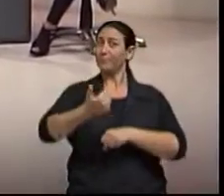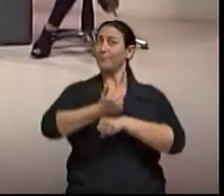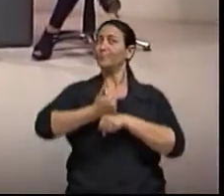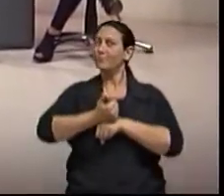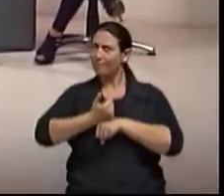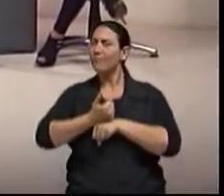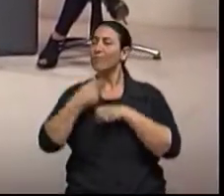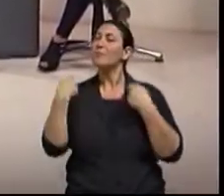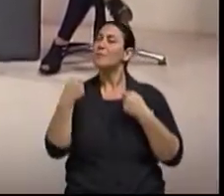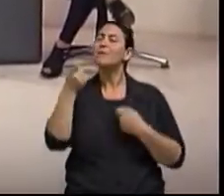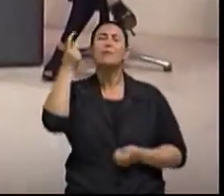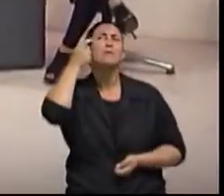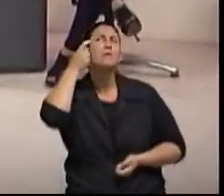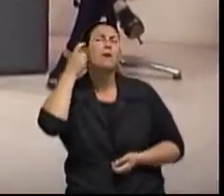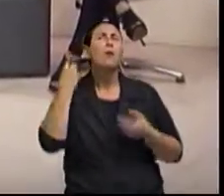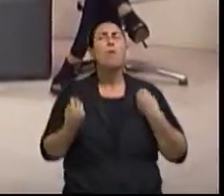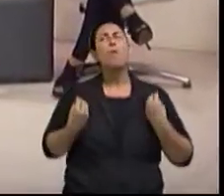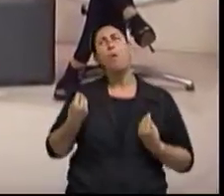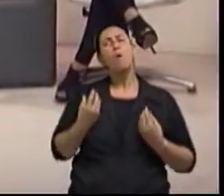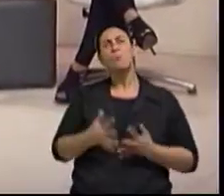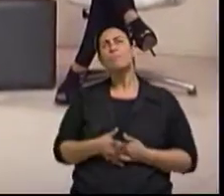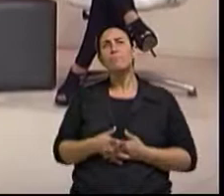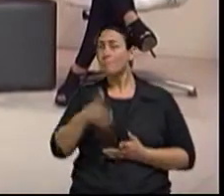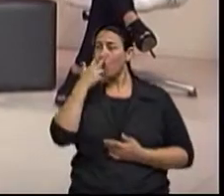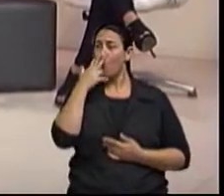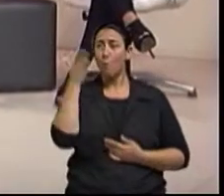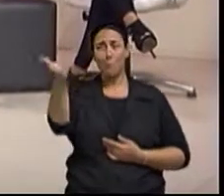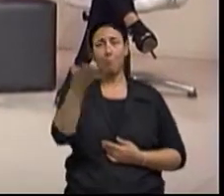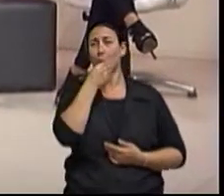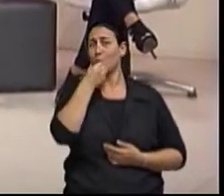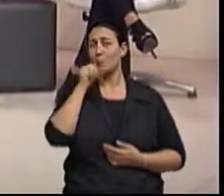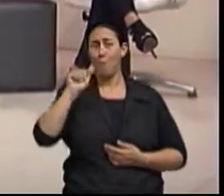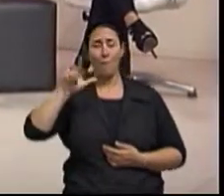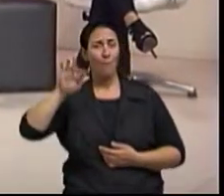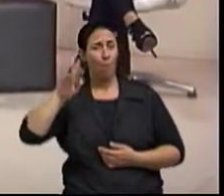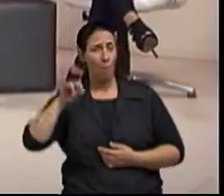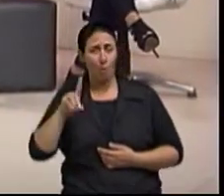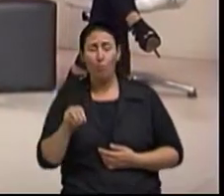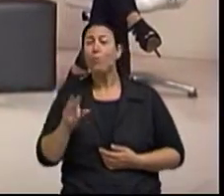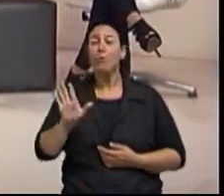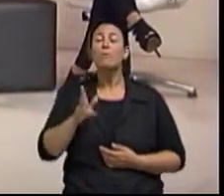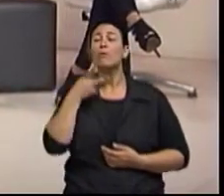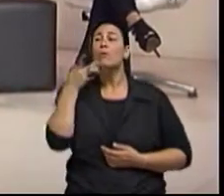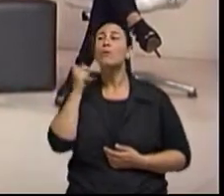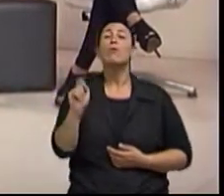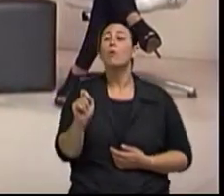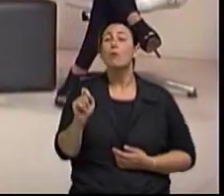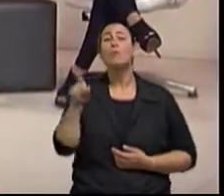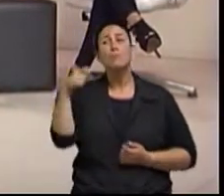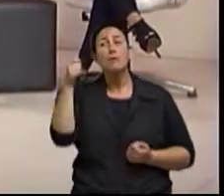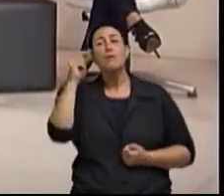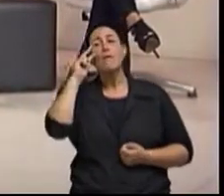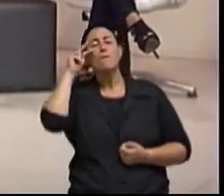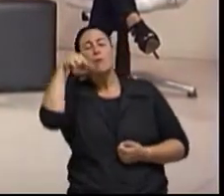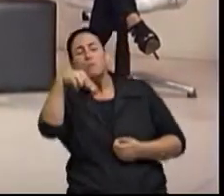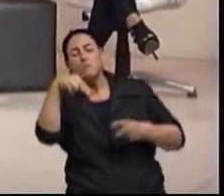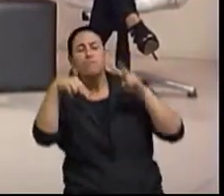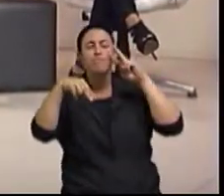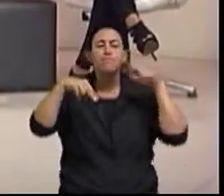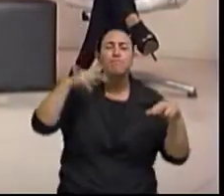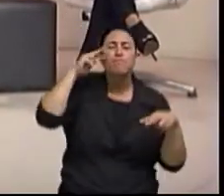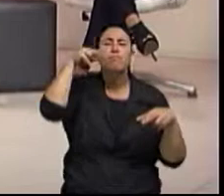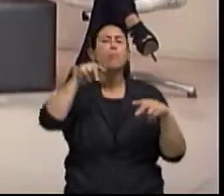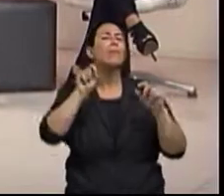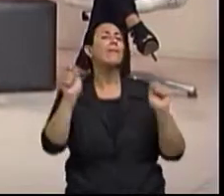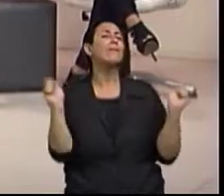de repensar, como diz o Alfredo, de que a gente tem que ter uma segunda, no mínimo uma segunda visão, uma terceira. Mas vamos